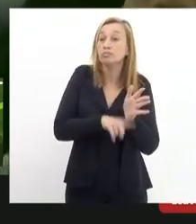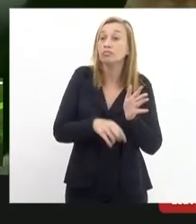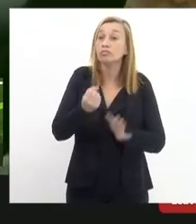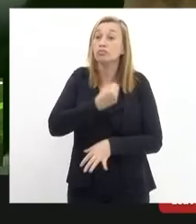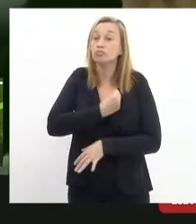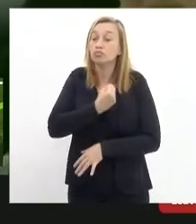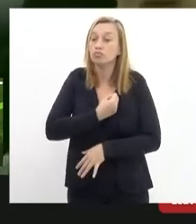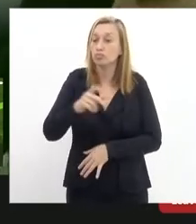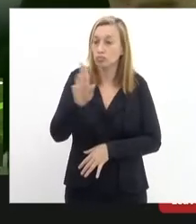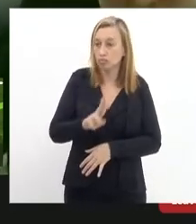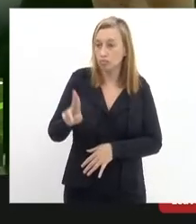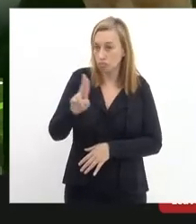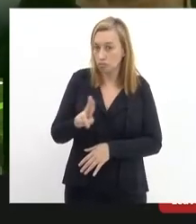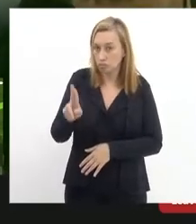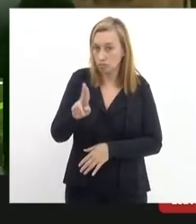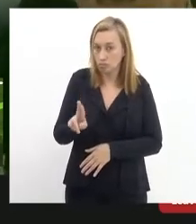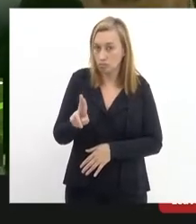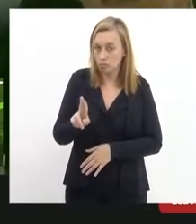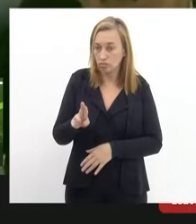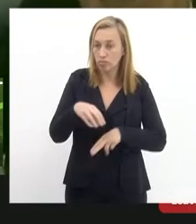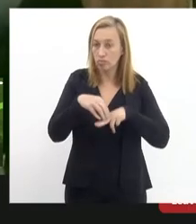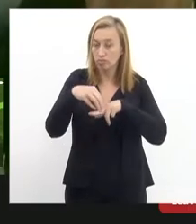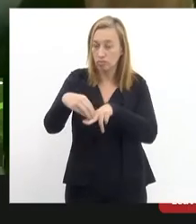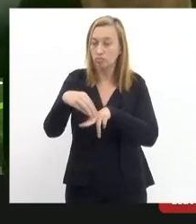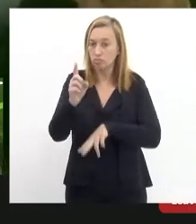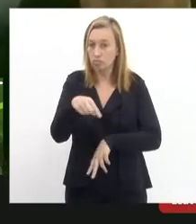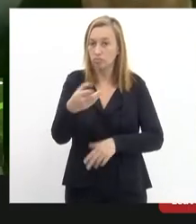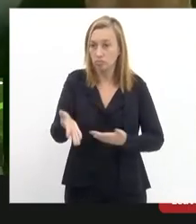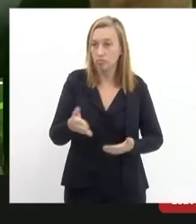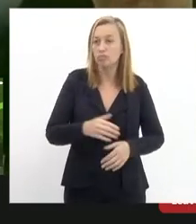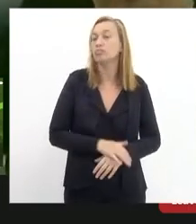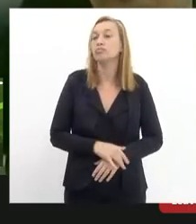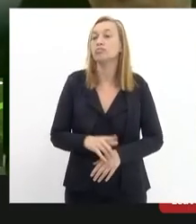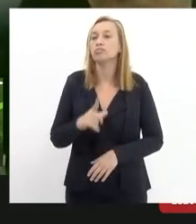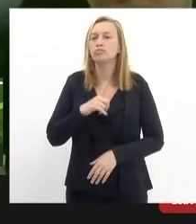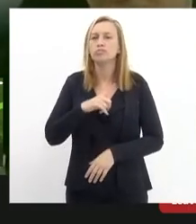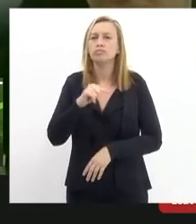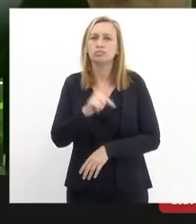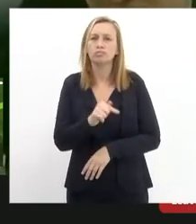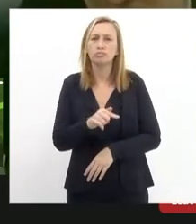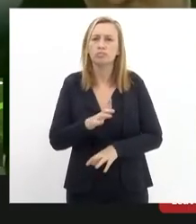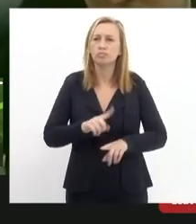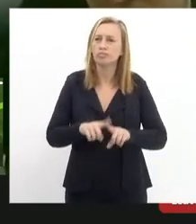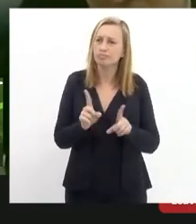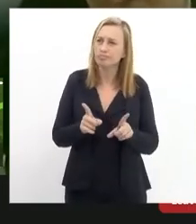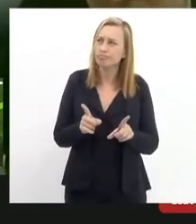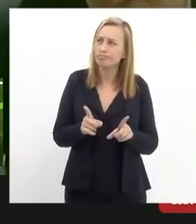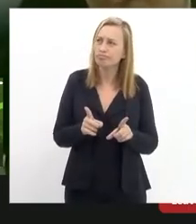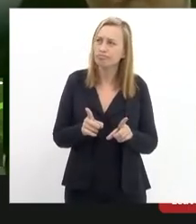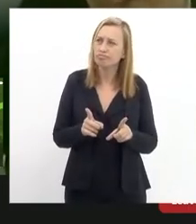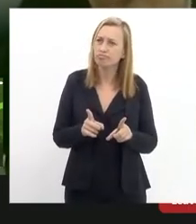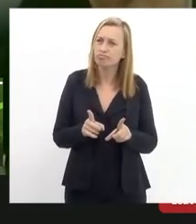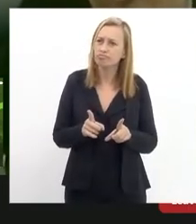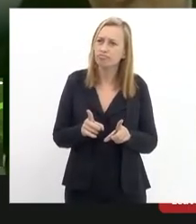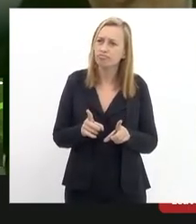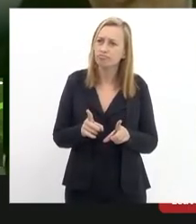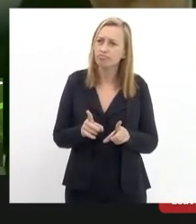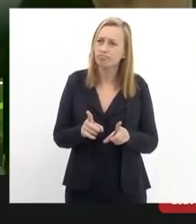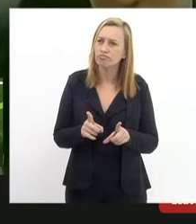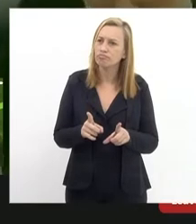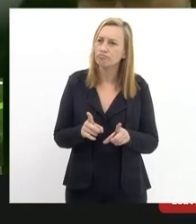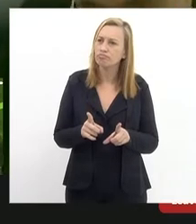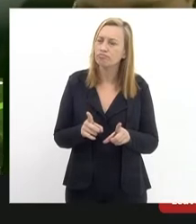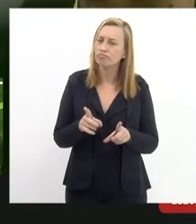usuários desse meio de transporte eu até tenho aqui mas para não ser muito